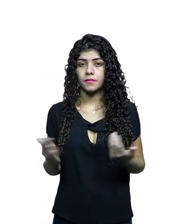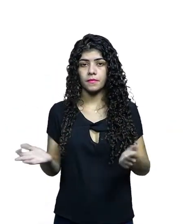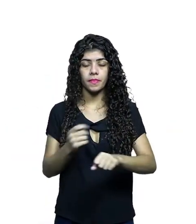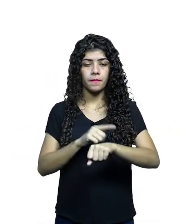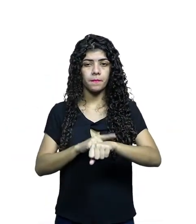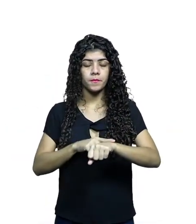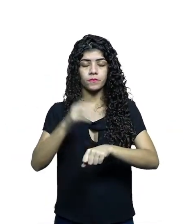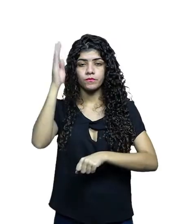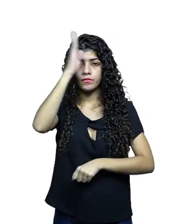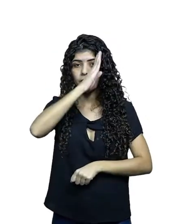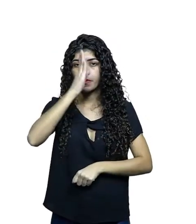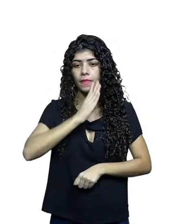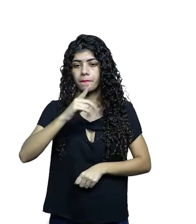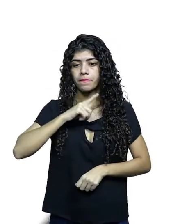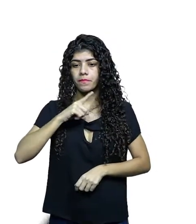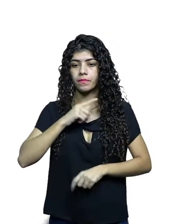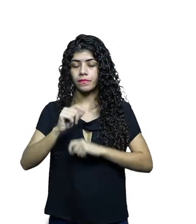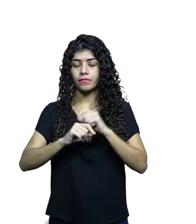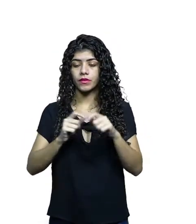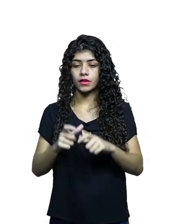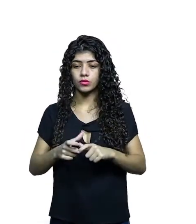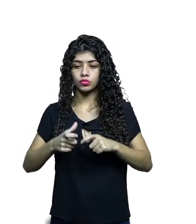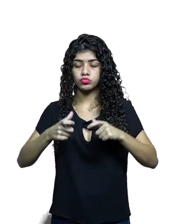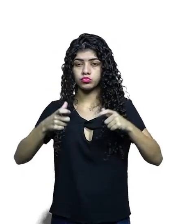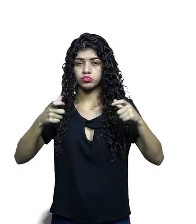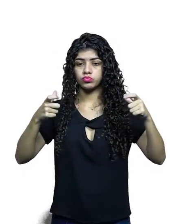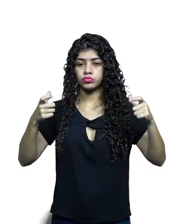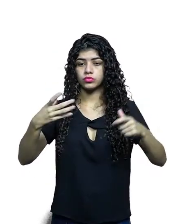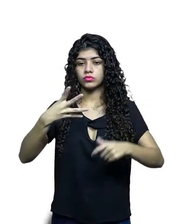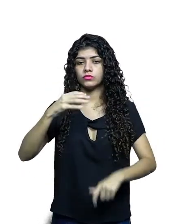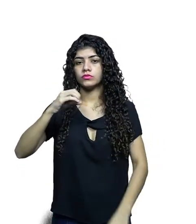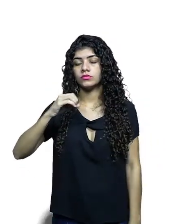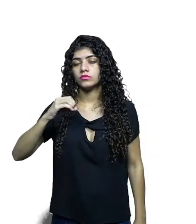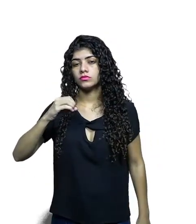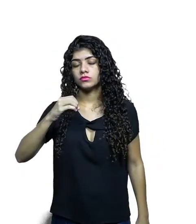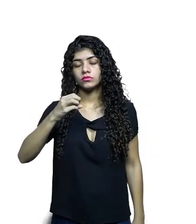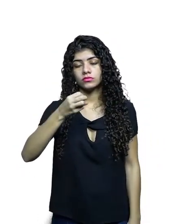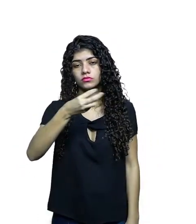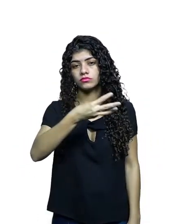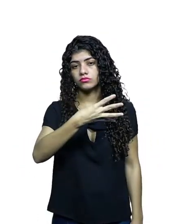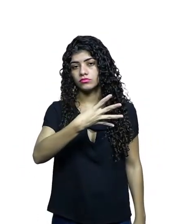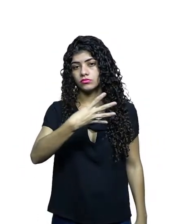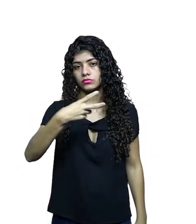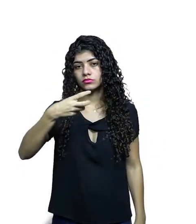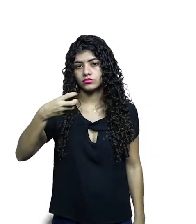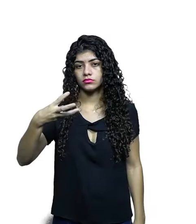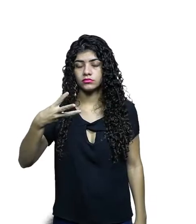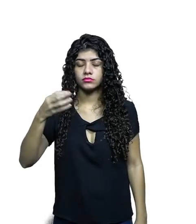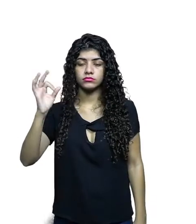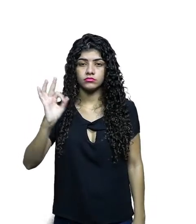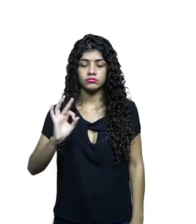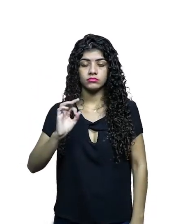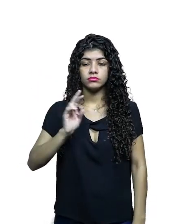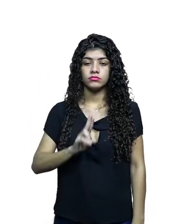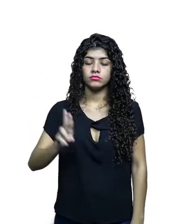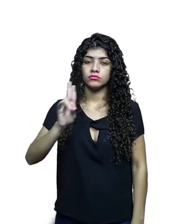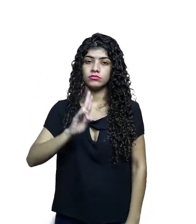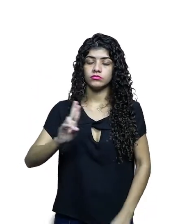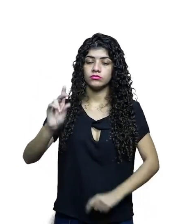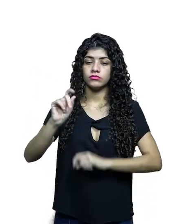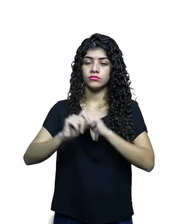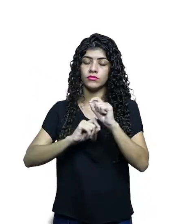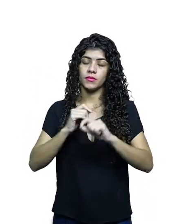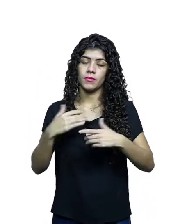Então, nesse momento no Brasil, nós tivemos um aumento de cerca de 43% até mais no